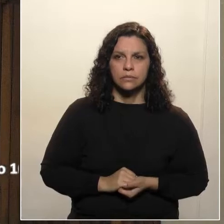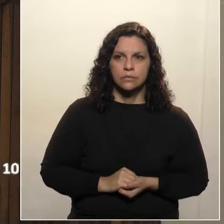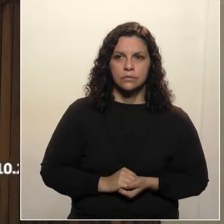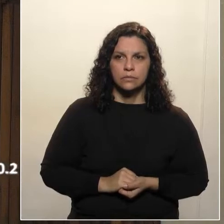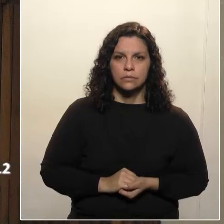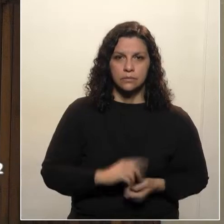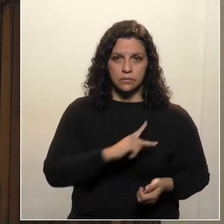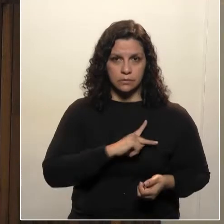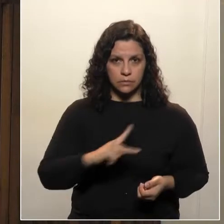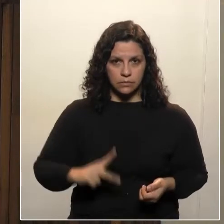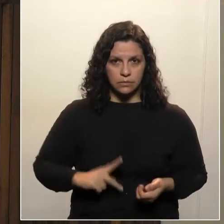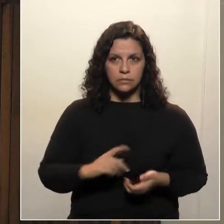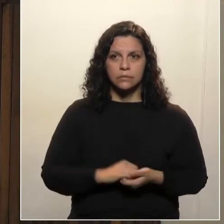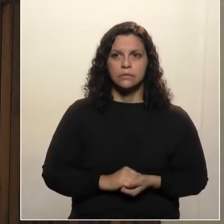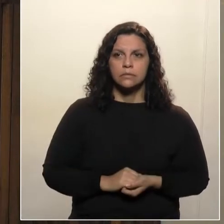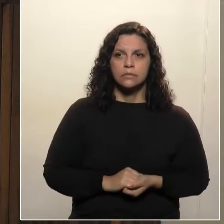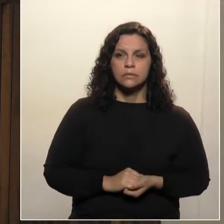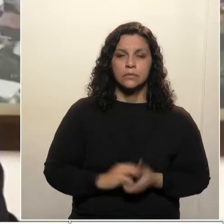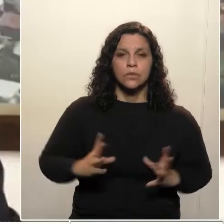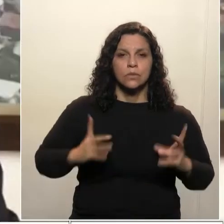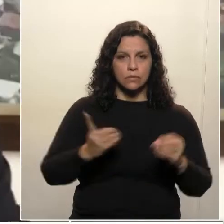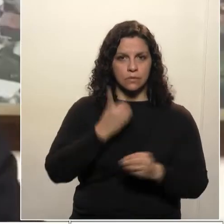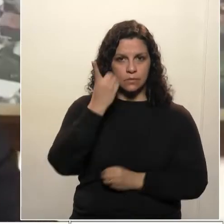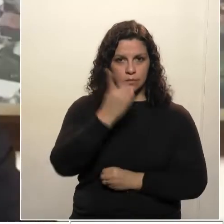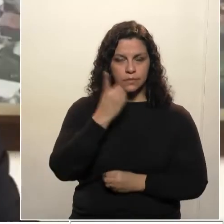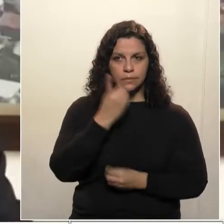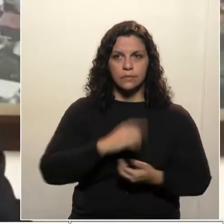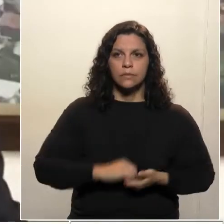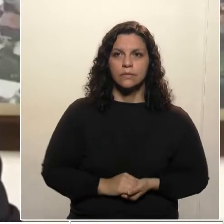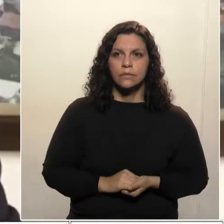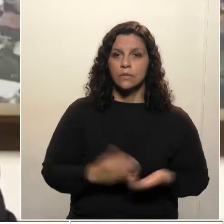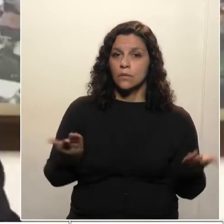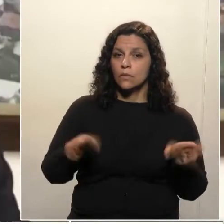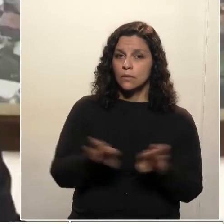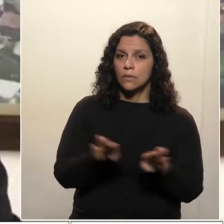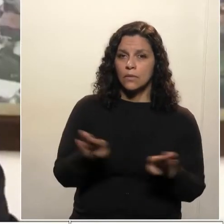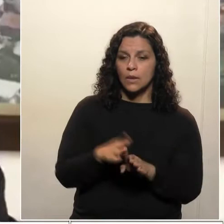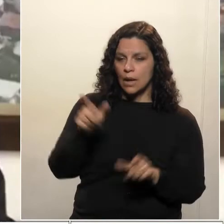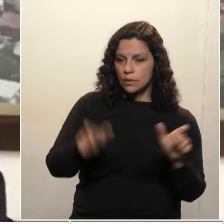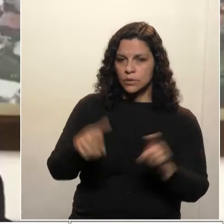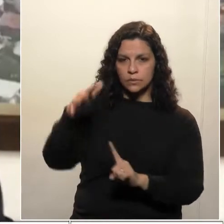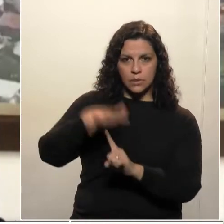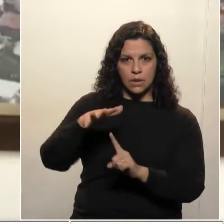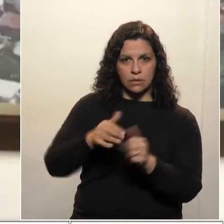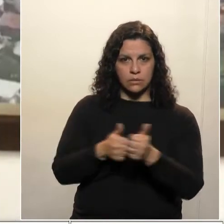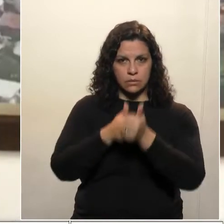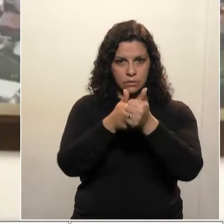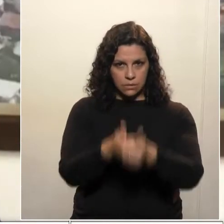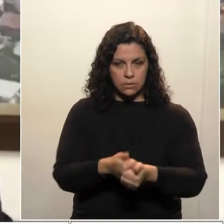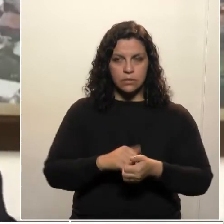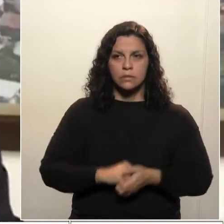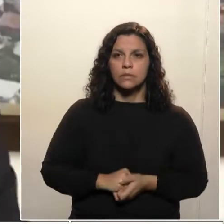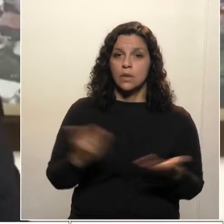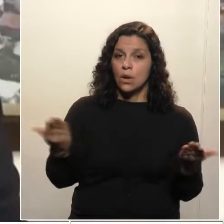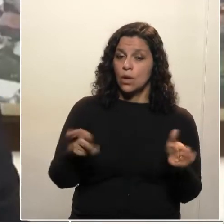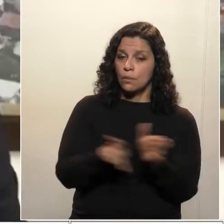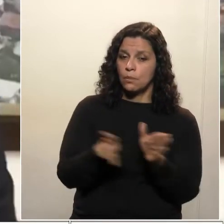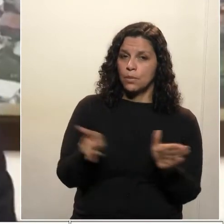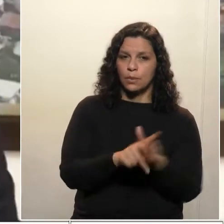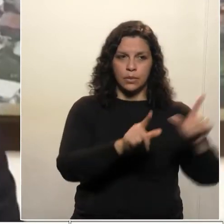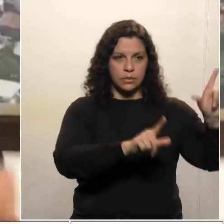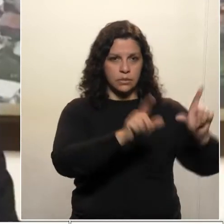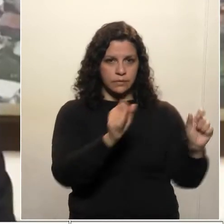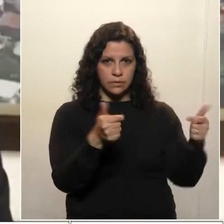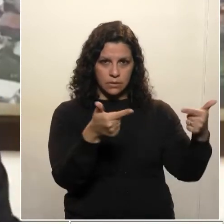Presidente, senhoras deputadas, senhores deputados, também aos paranaenses que nos acompanham através da TV